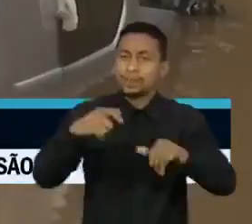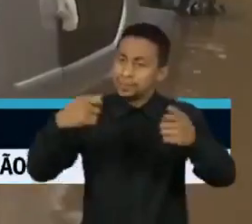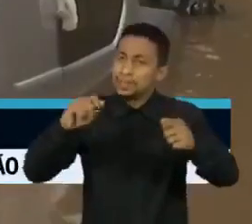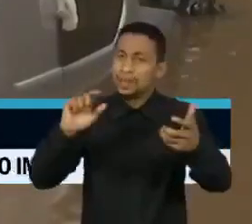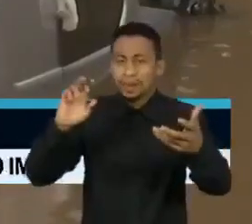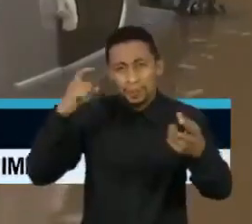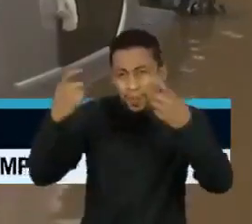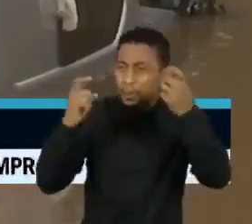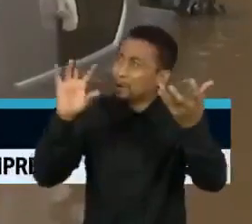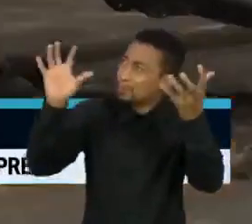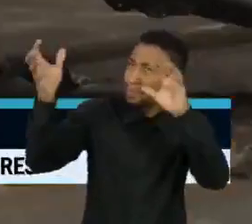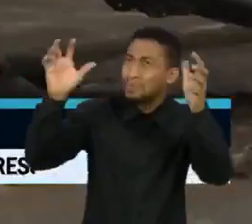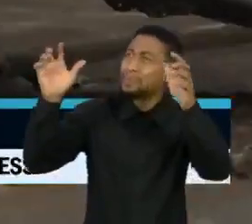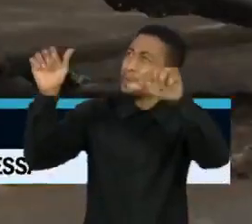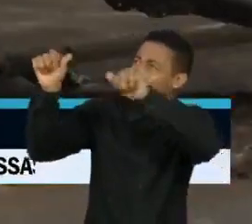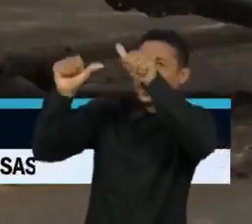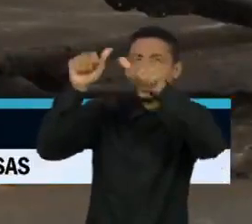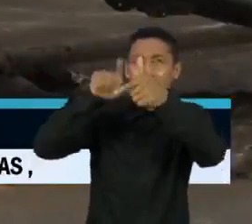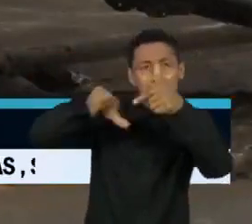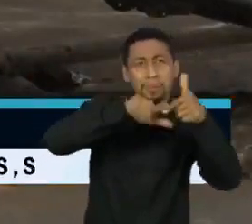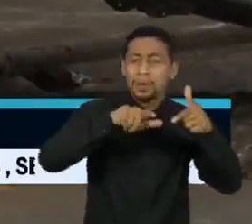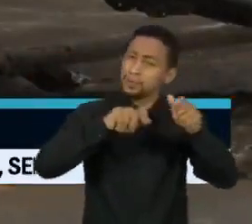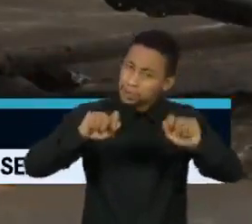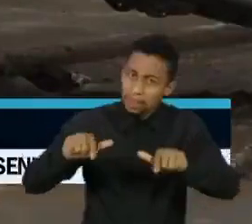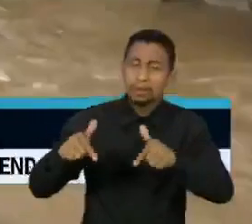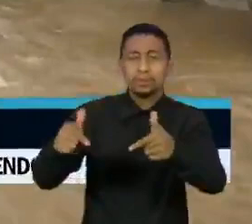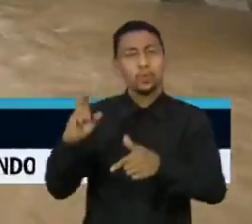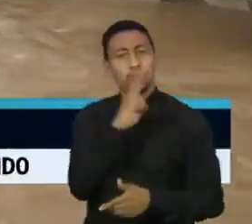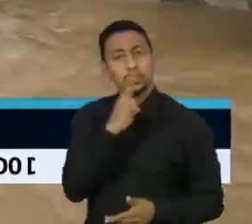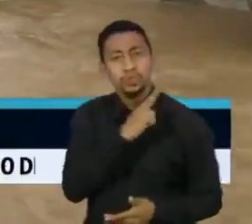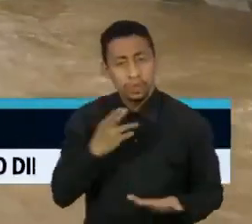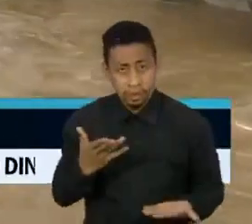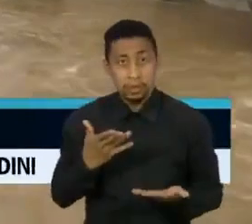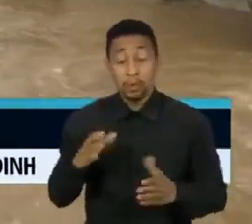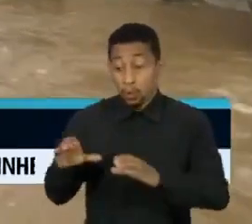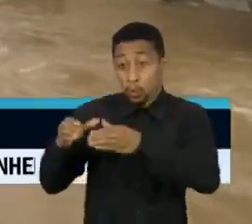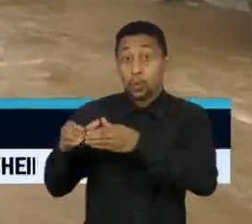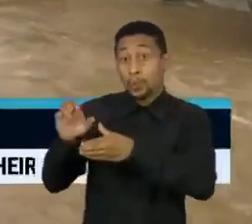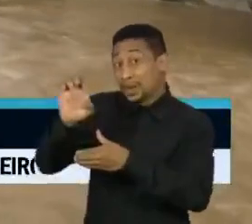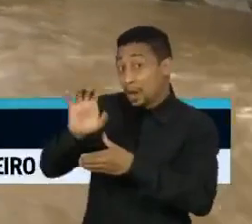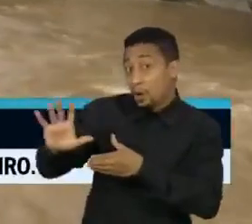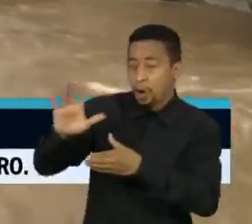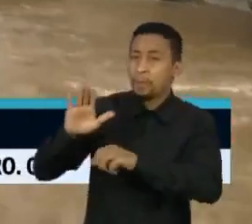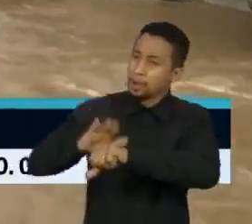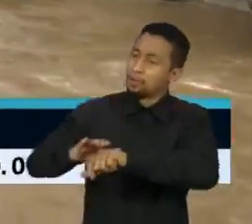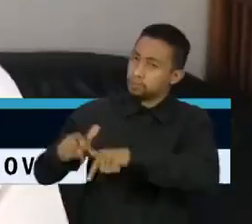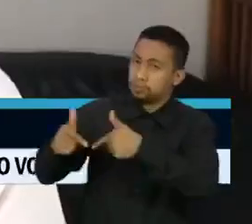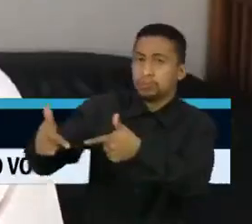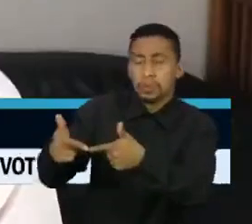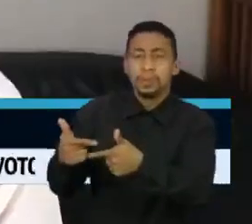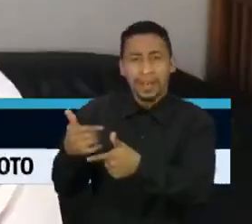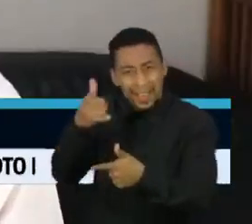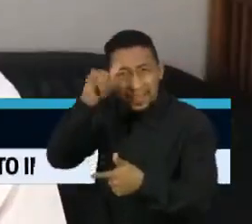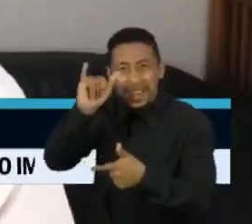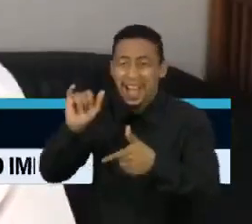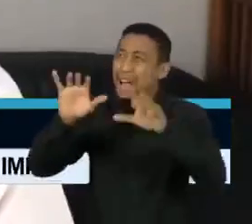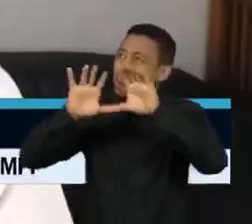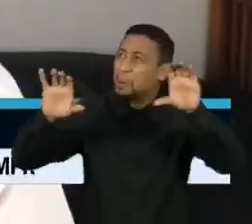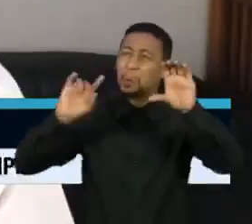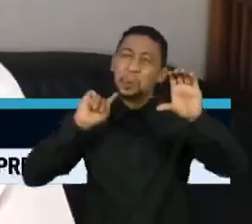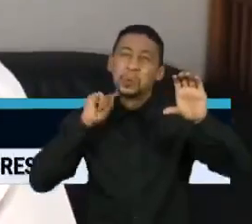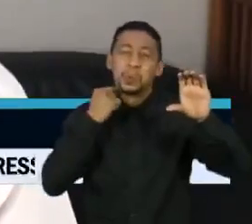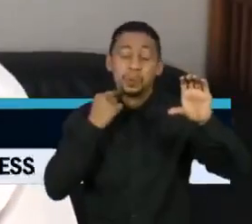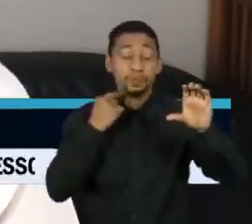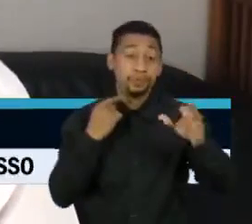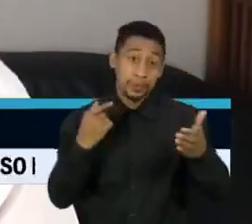que precisam de ações urgentes. O Bloco Europeu lançou um pacote nesta semana para combater as emissões. Nós estamos agora